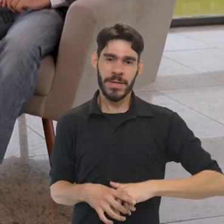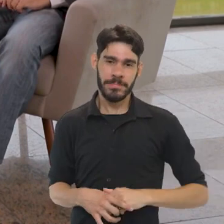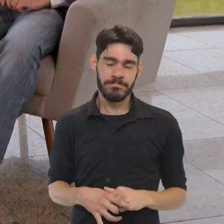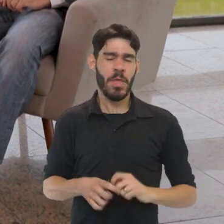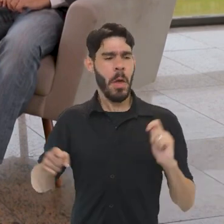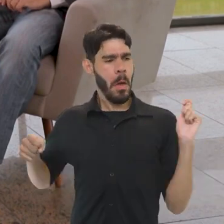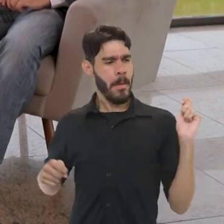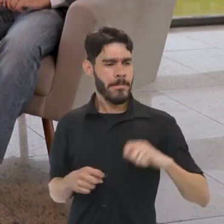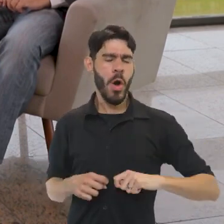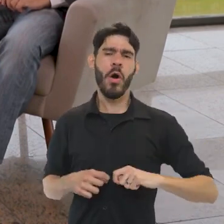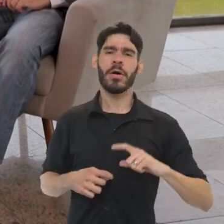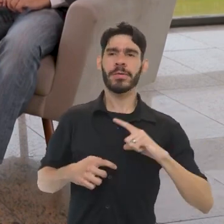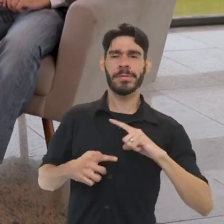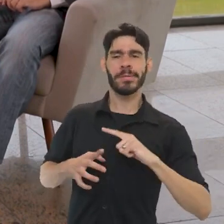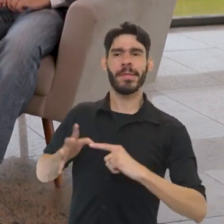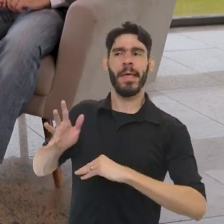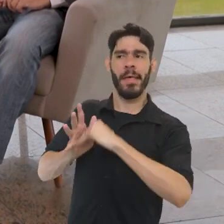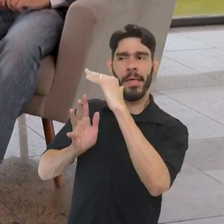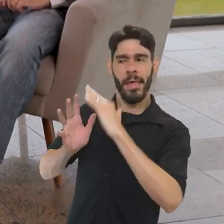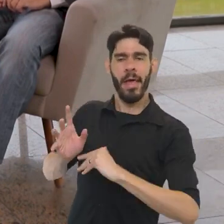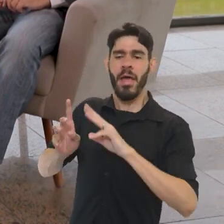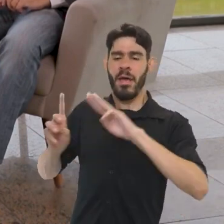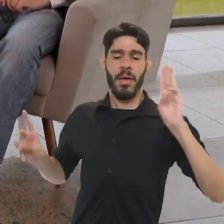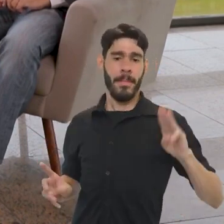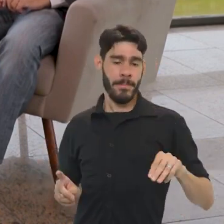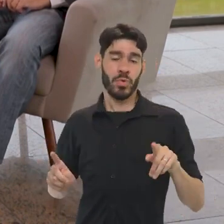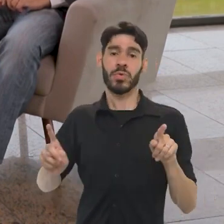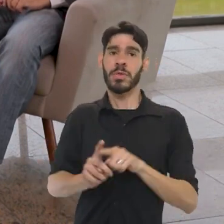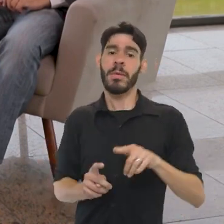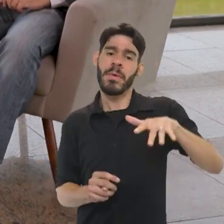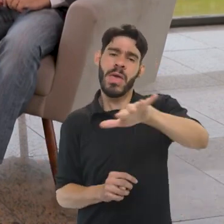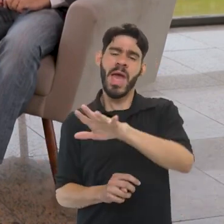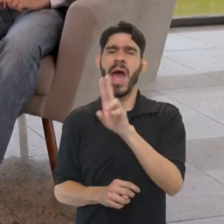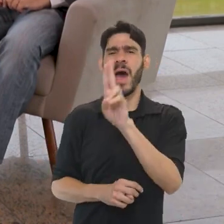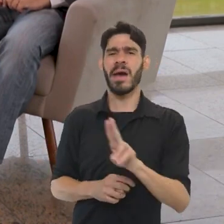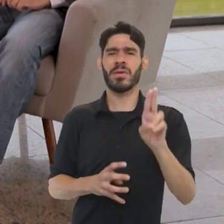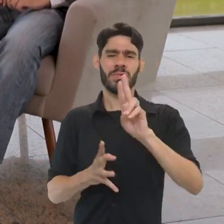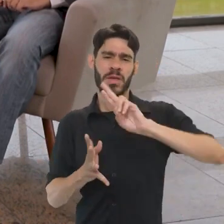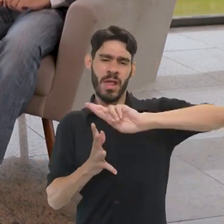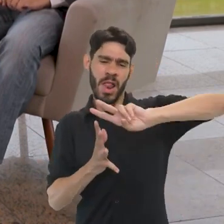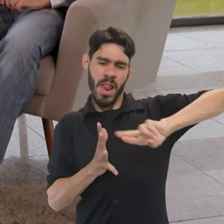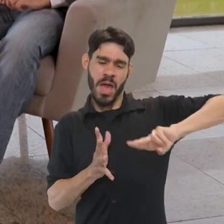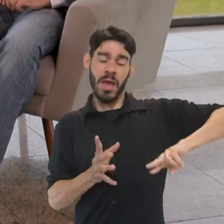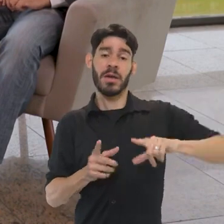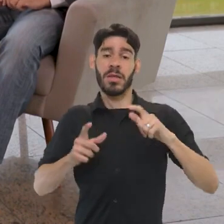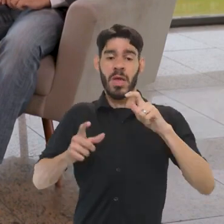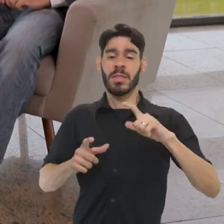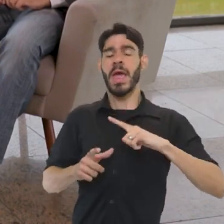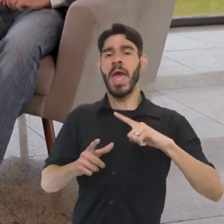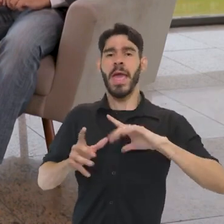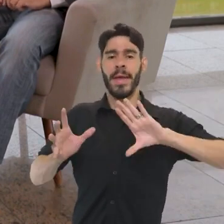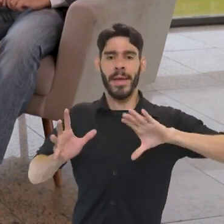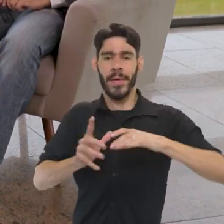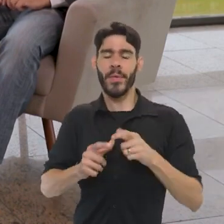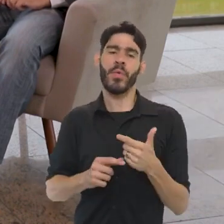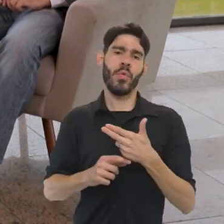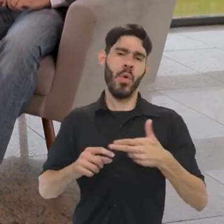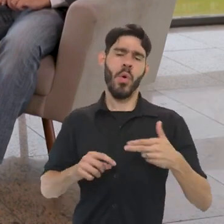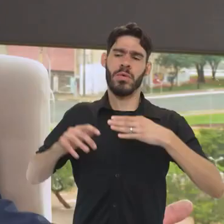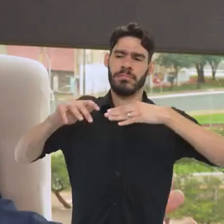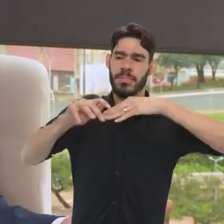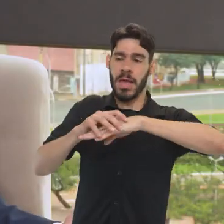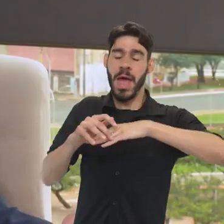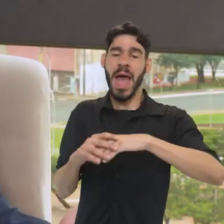Então, possivelmente, a vai ter espografia, um museu, áreas também multiuso. Nós temos lá um acervo arqueológico que está